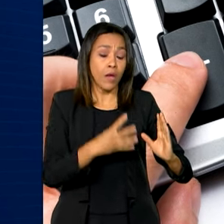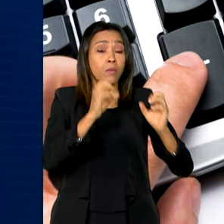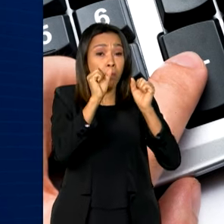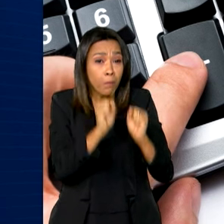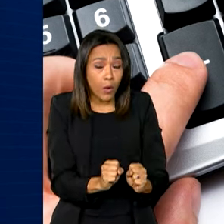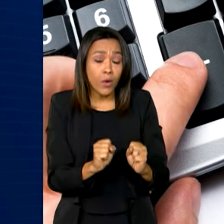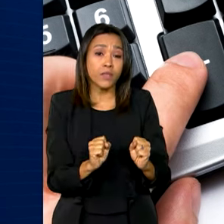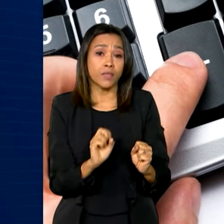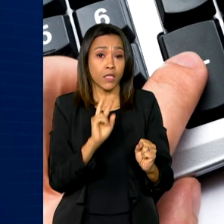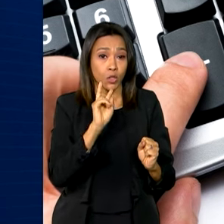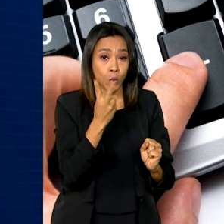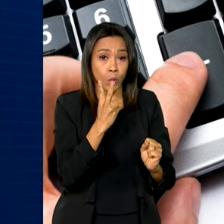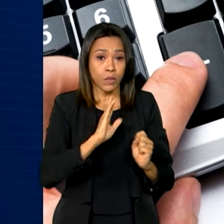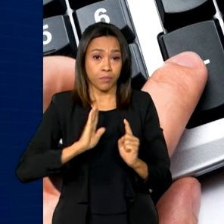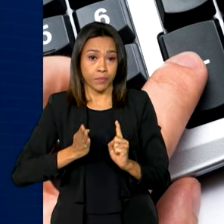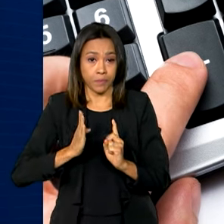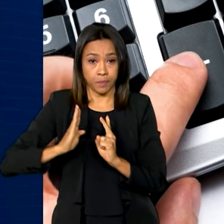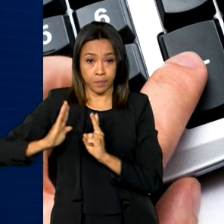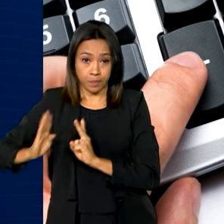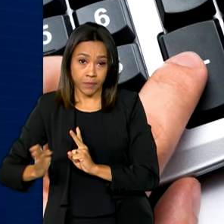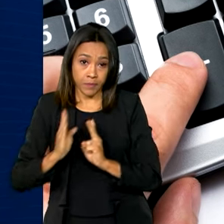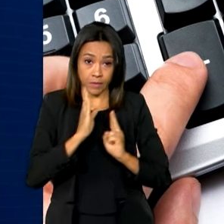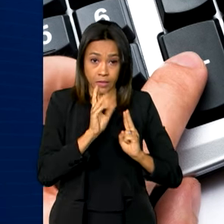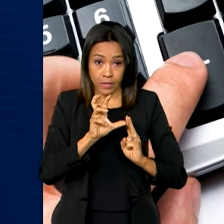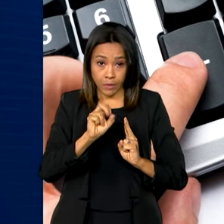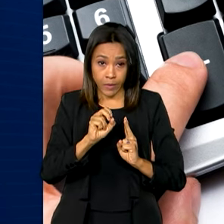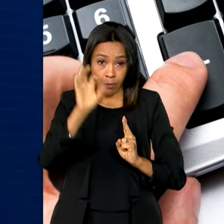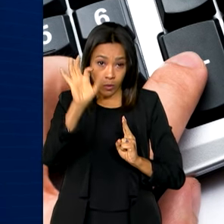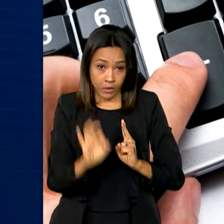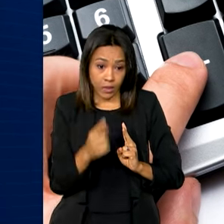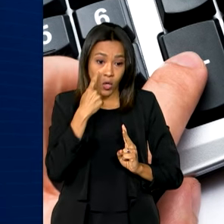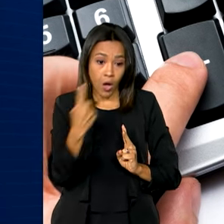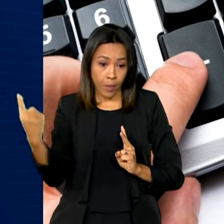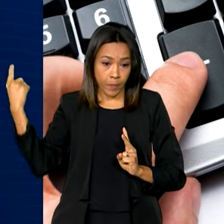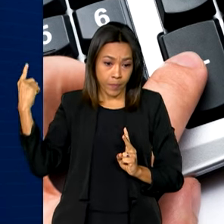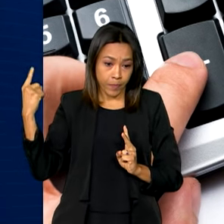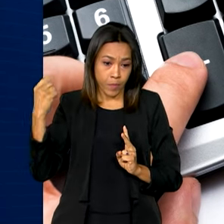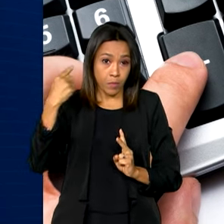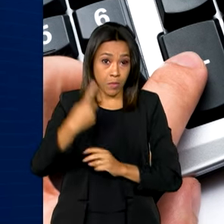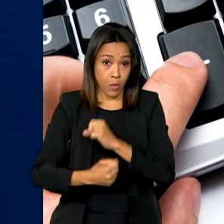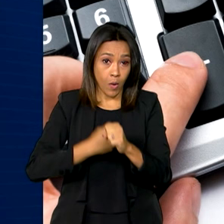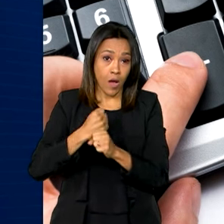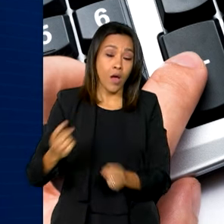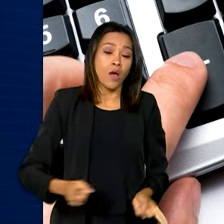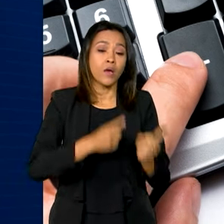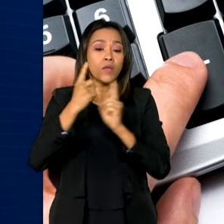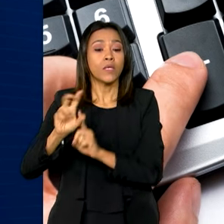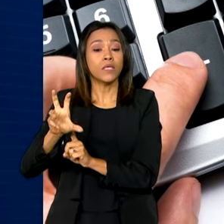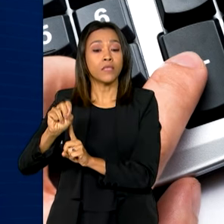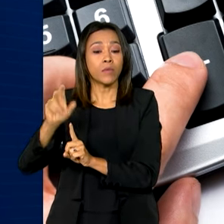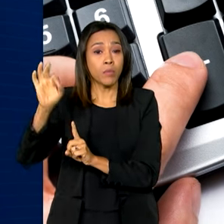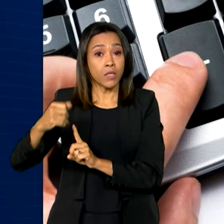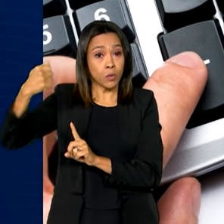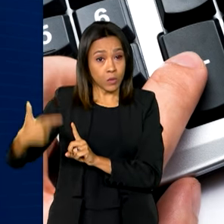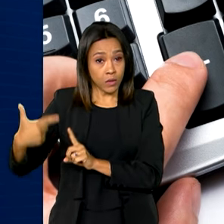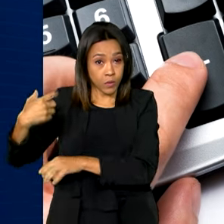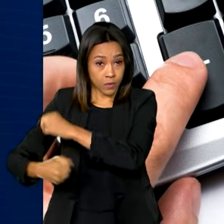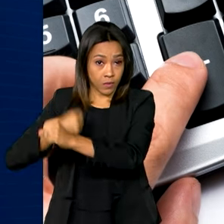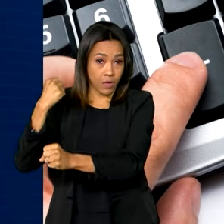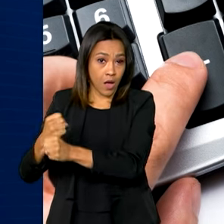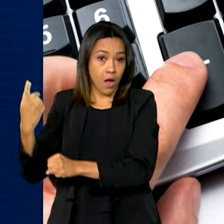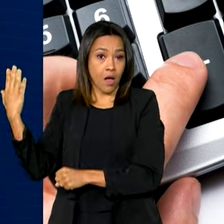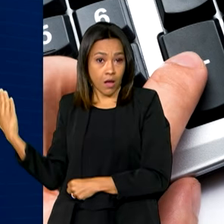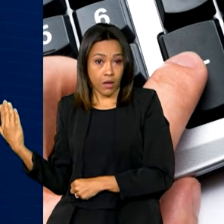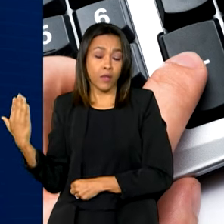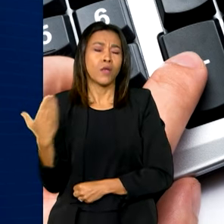apenas duas etapas, 50% no primeiro ano e 50% no segundo. E o que o